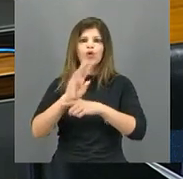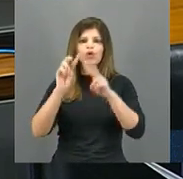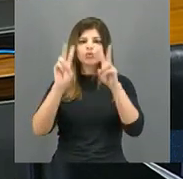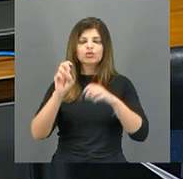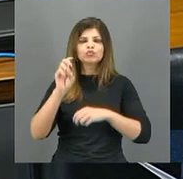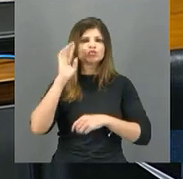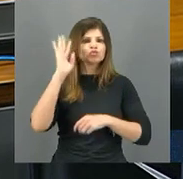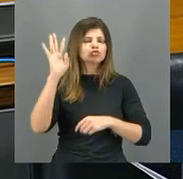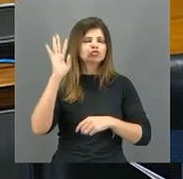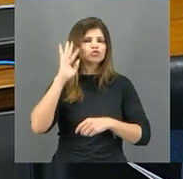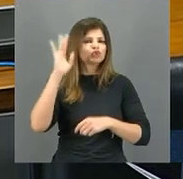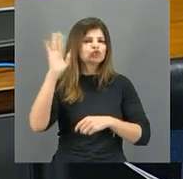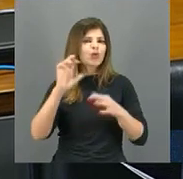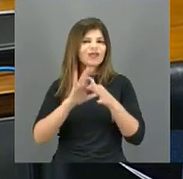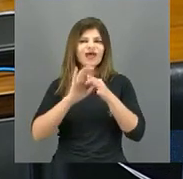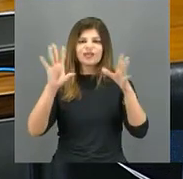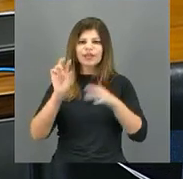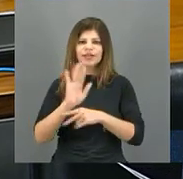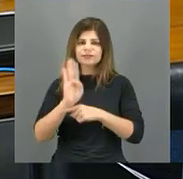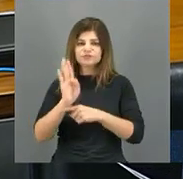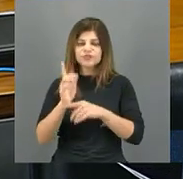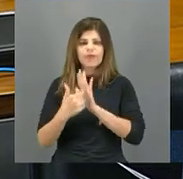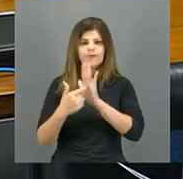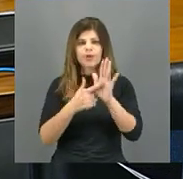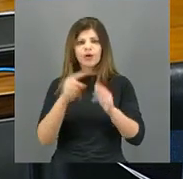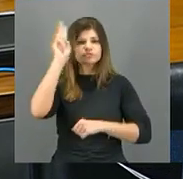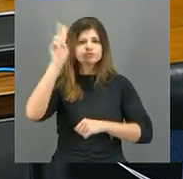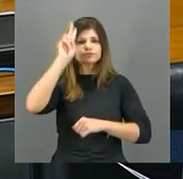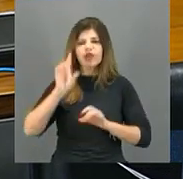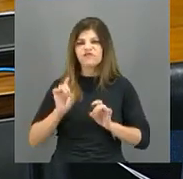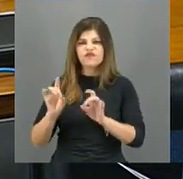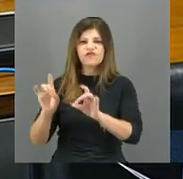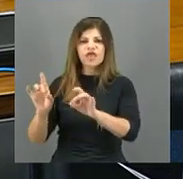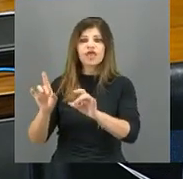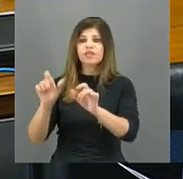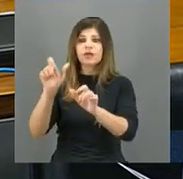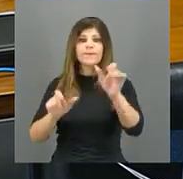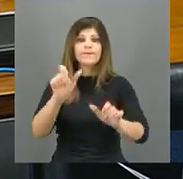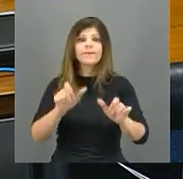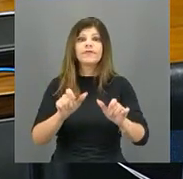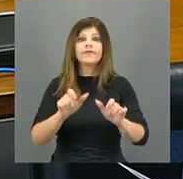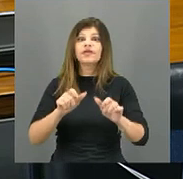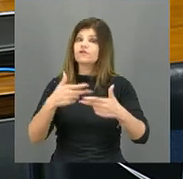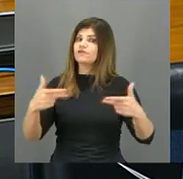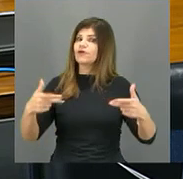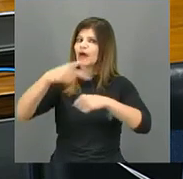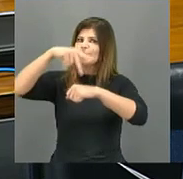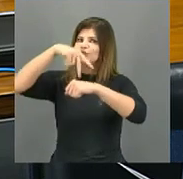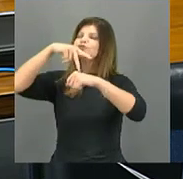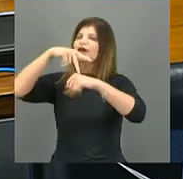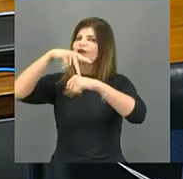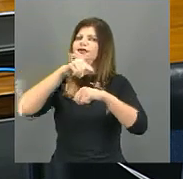E mostra o roteiro do tráfico humano em muitos países em desenvolvimento. E o Brasil, um